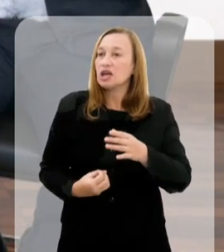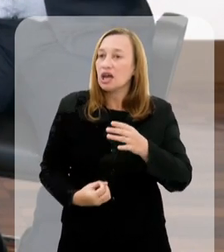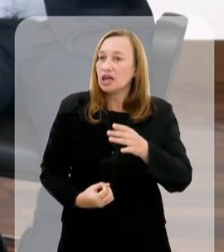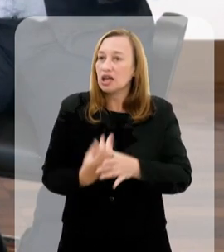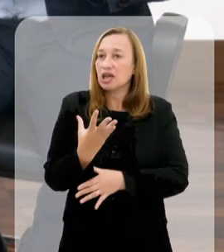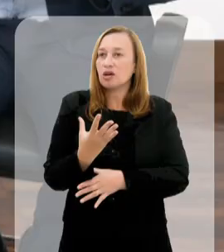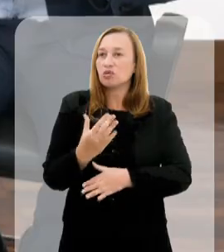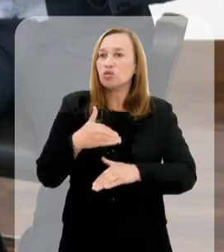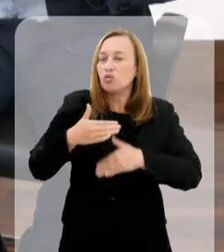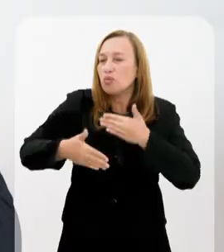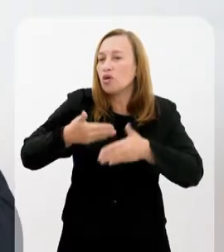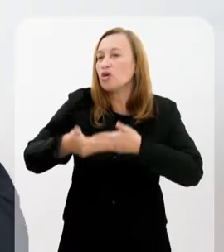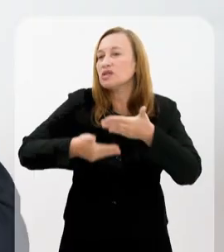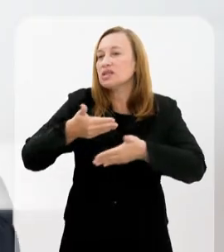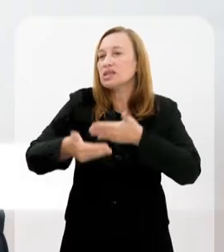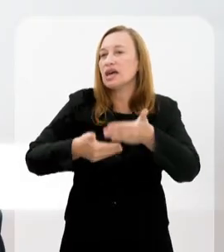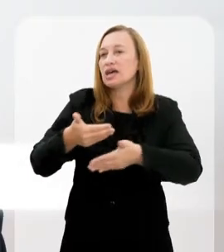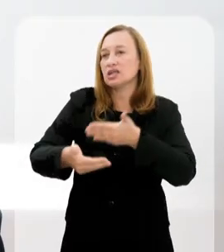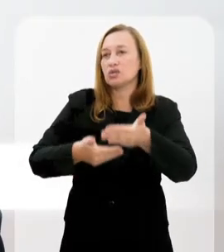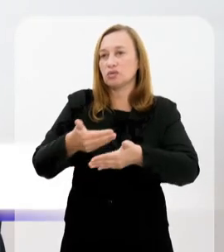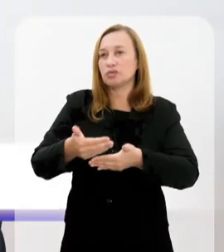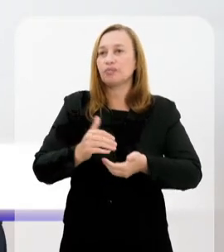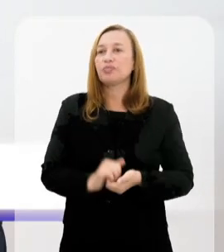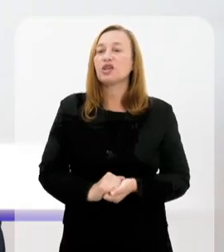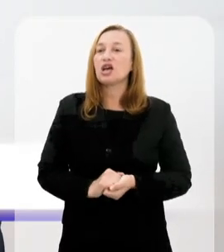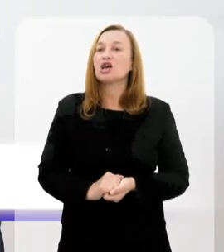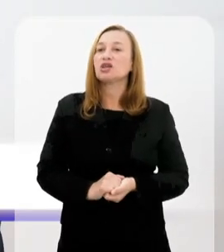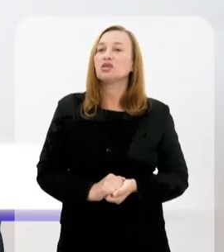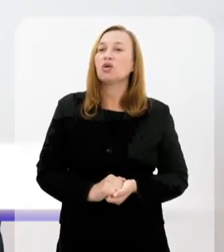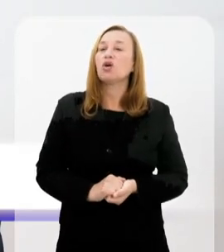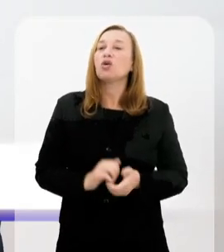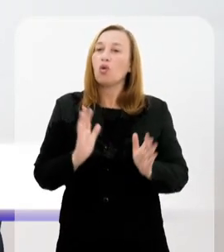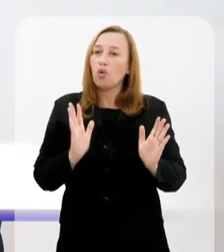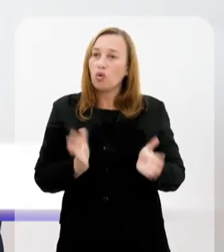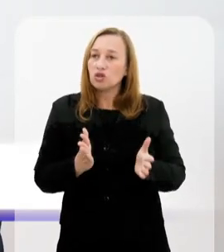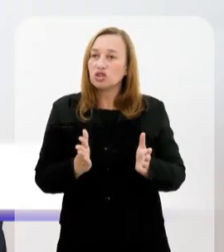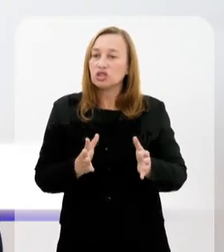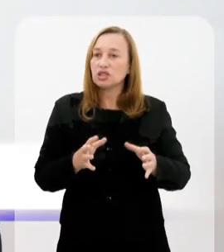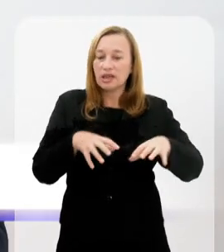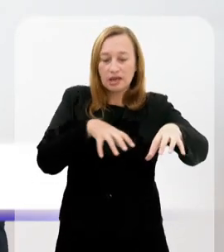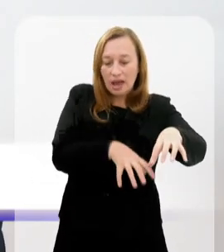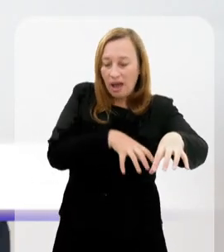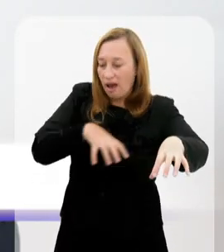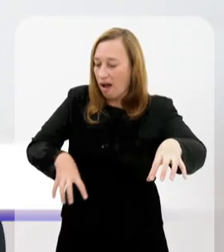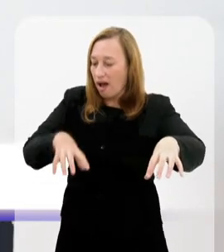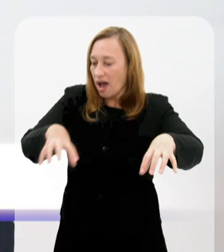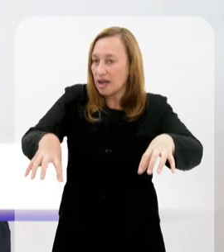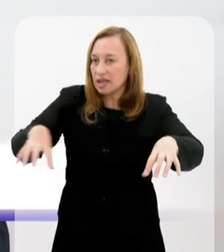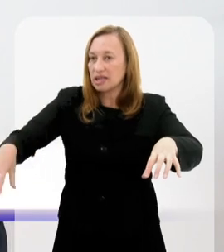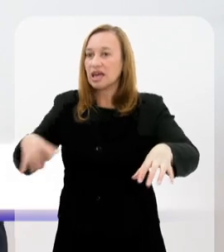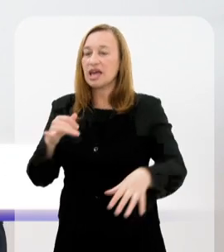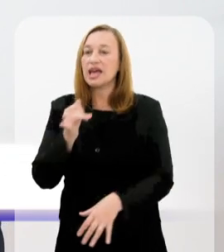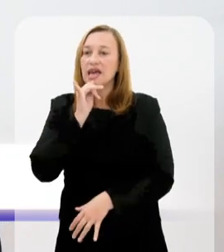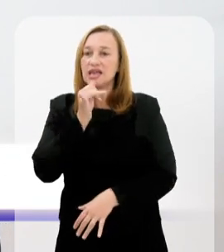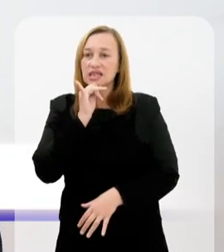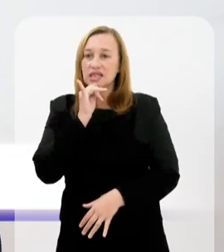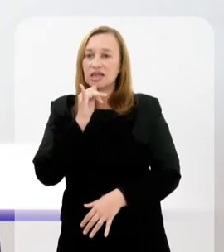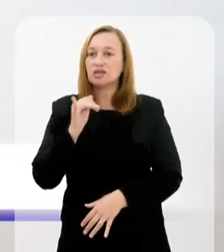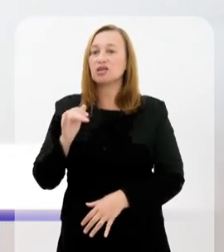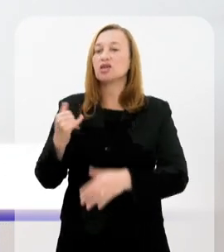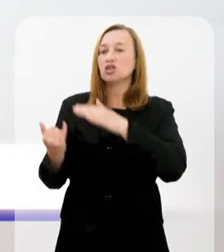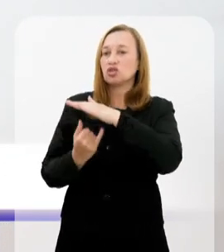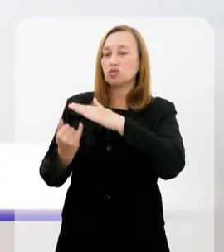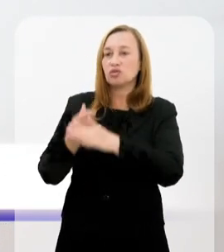de descentralização. Então, assim, a gente hoje tem unidades, o Instituto Federal do Rio de Janeiro, por exemplo,